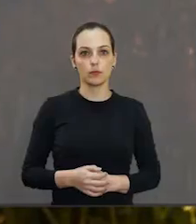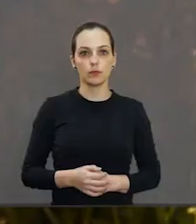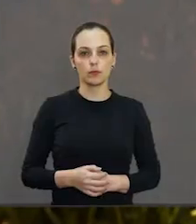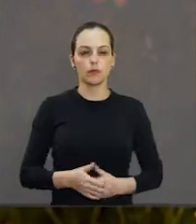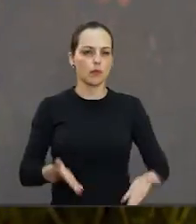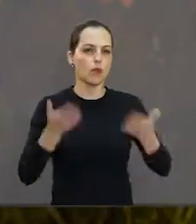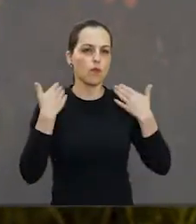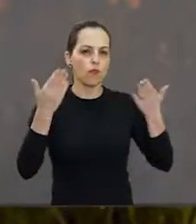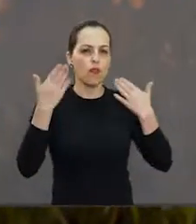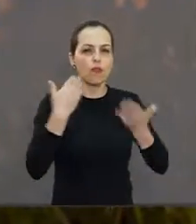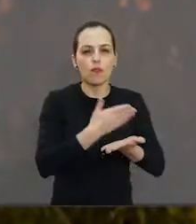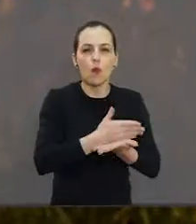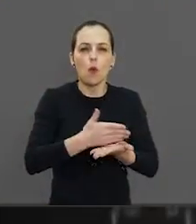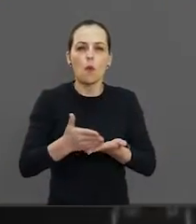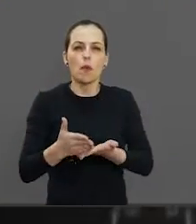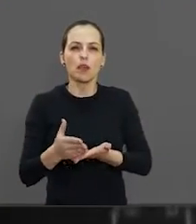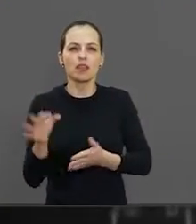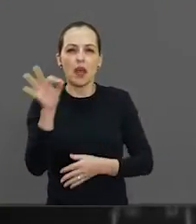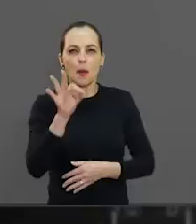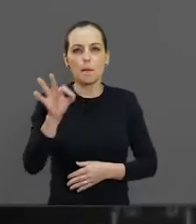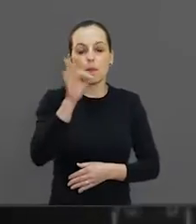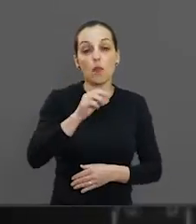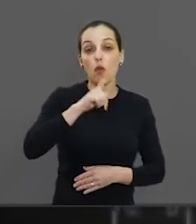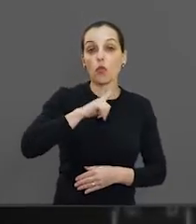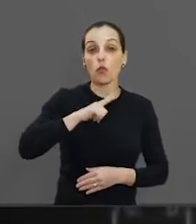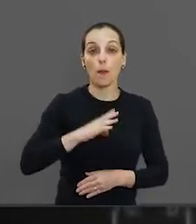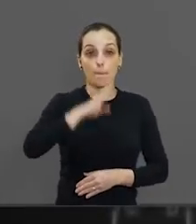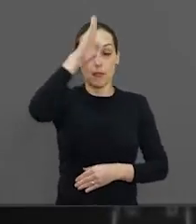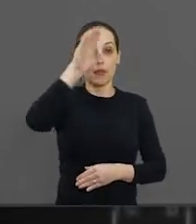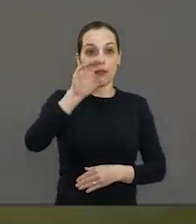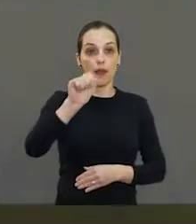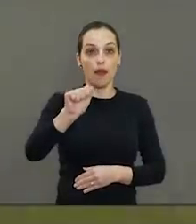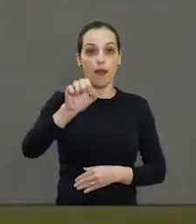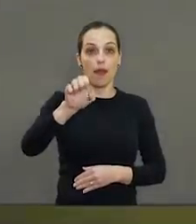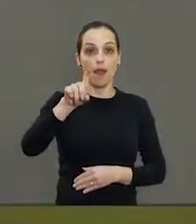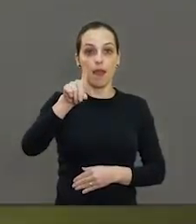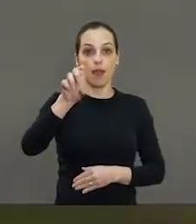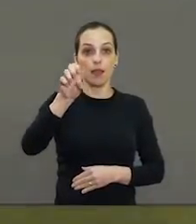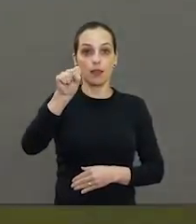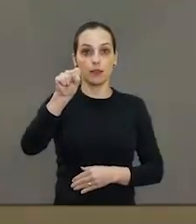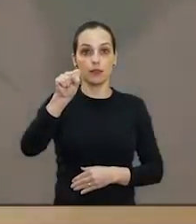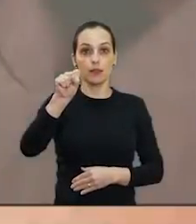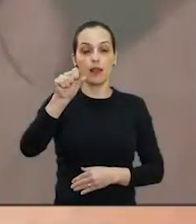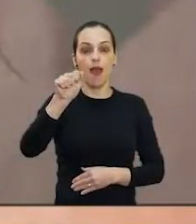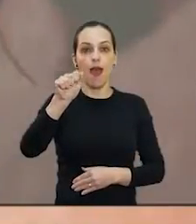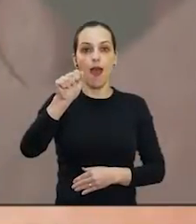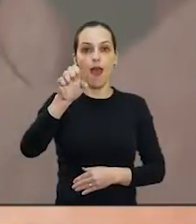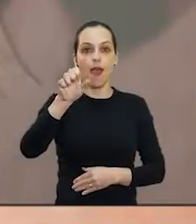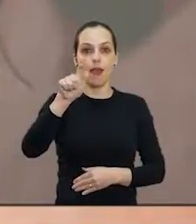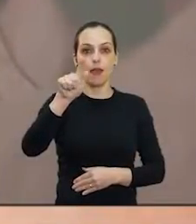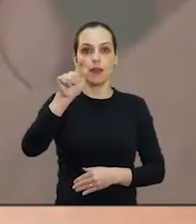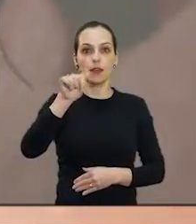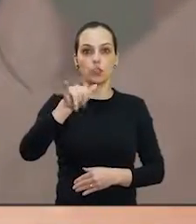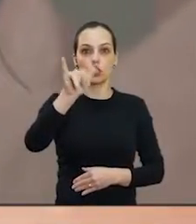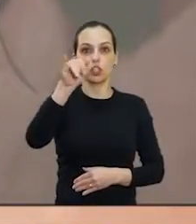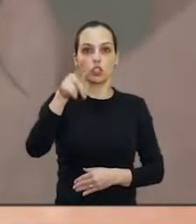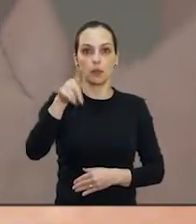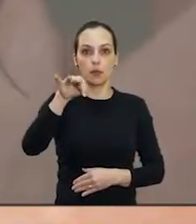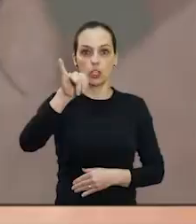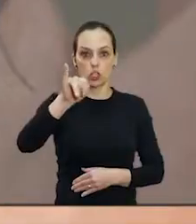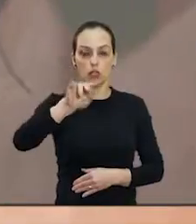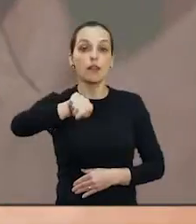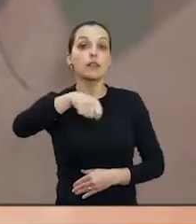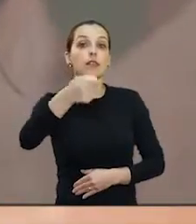O verão está chegando e com ele os pernilongos. Um em especial preocupa bastante, é o Aedes